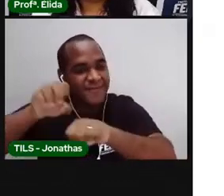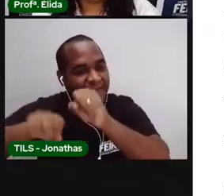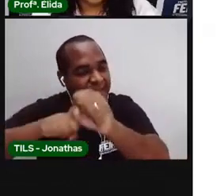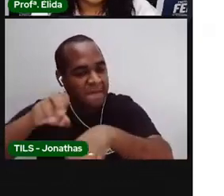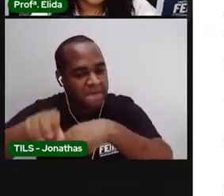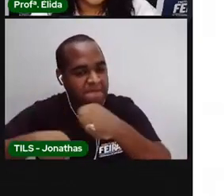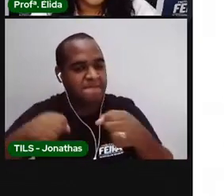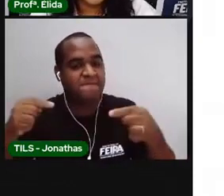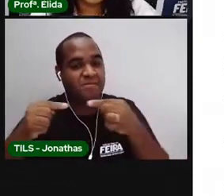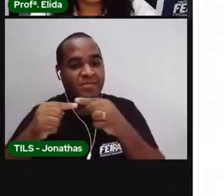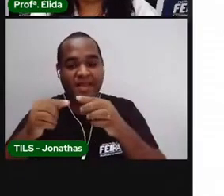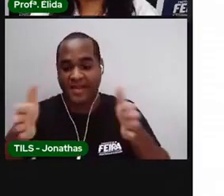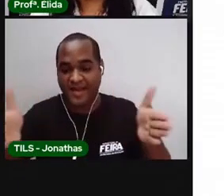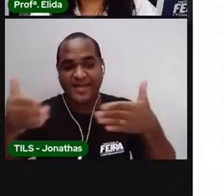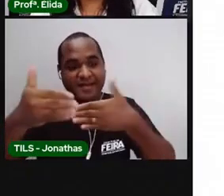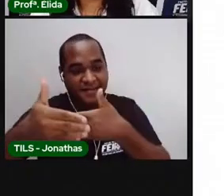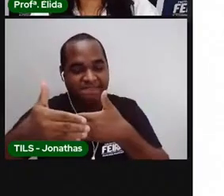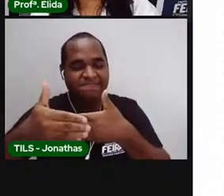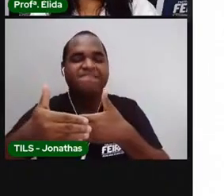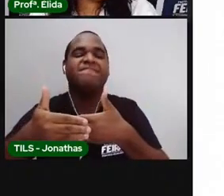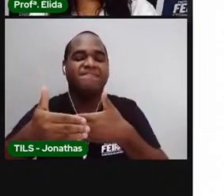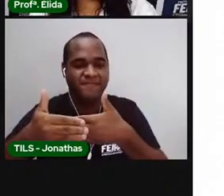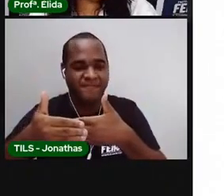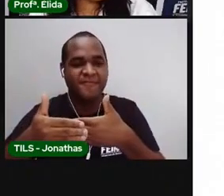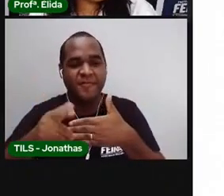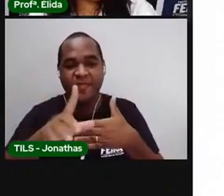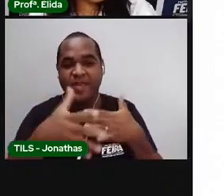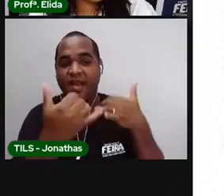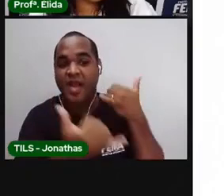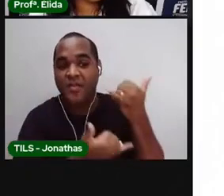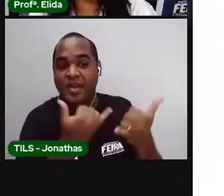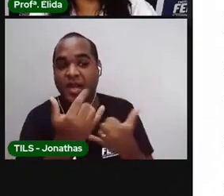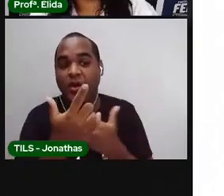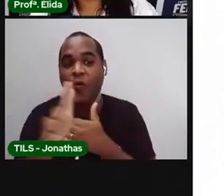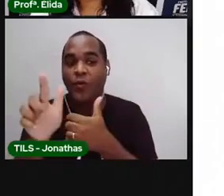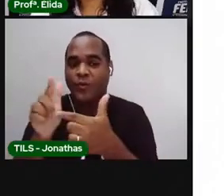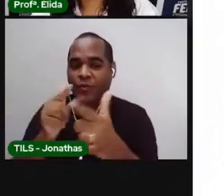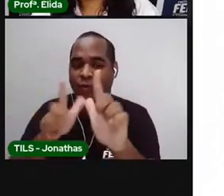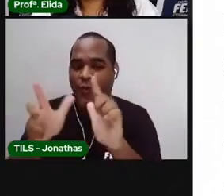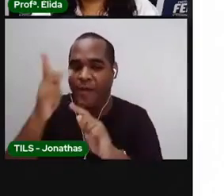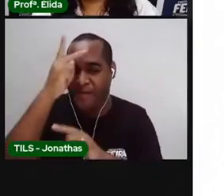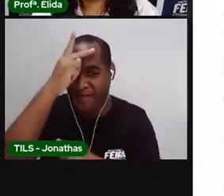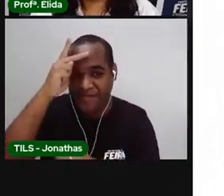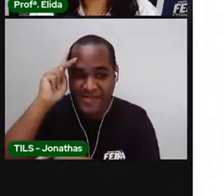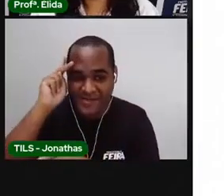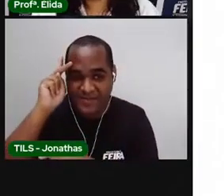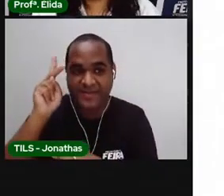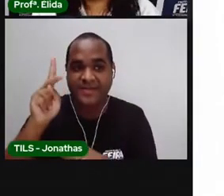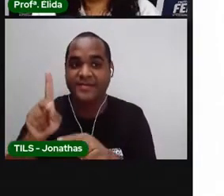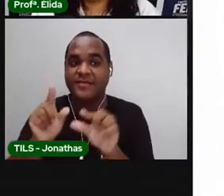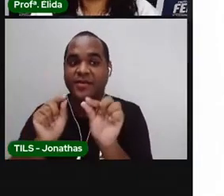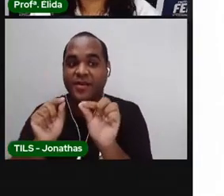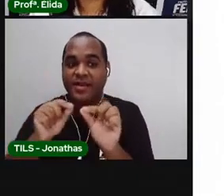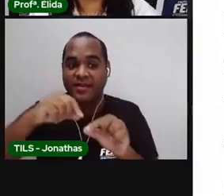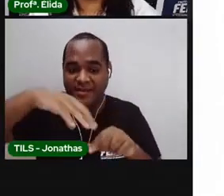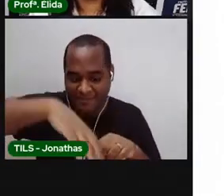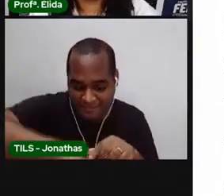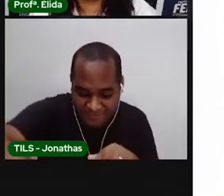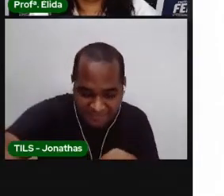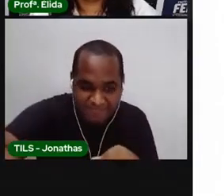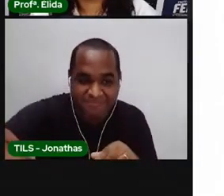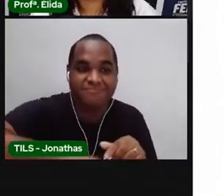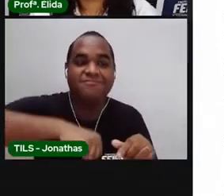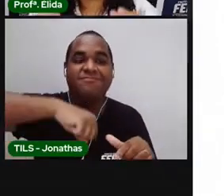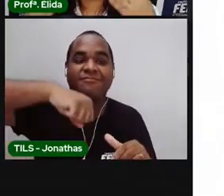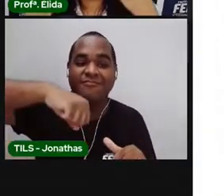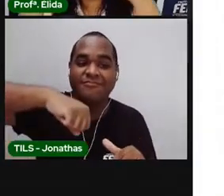dentro de uma caixa, vai brincar com outras pessoas. Quem colocar a mão dentro da caixa para tirar